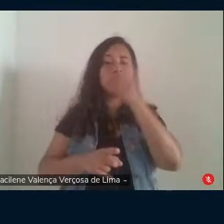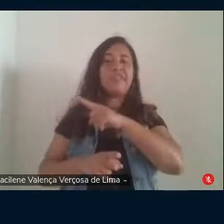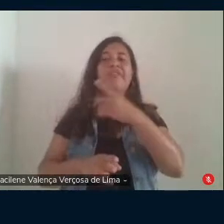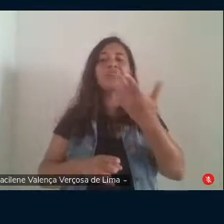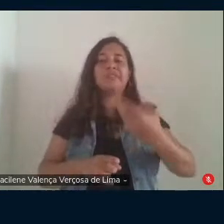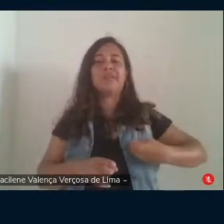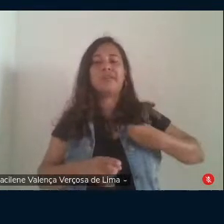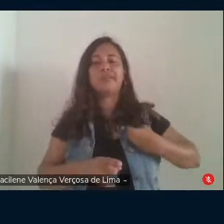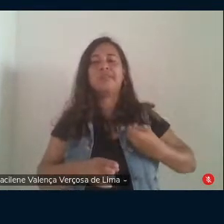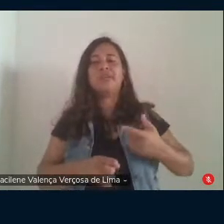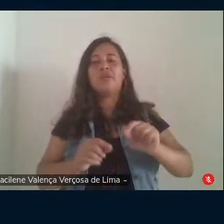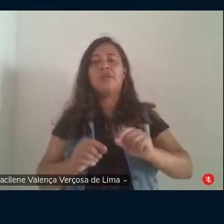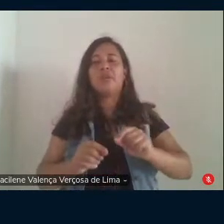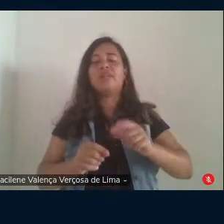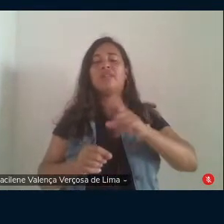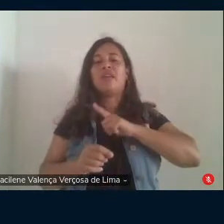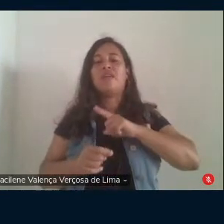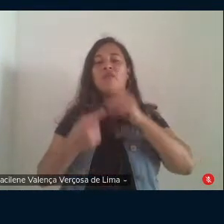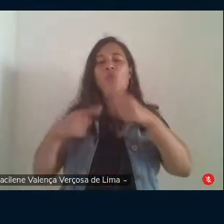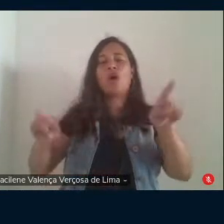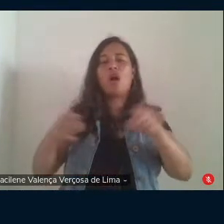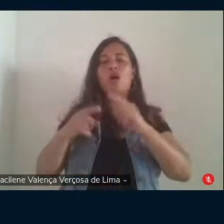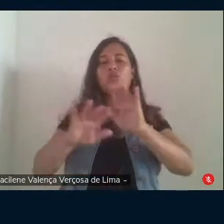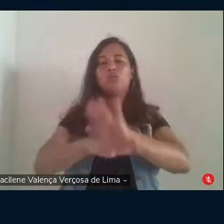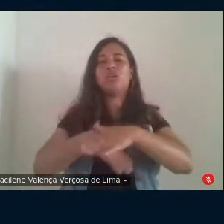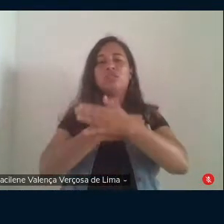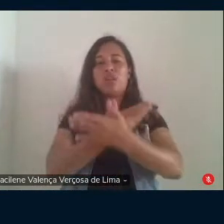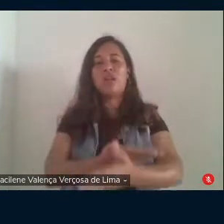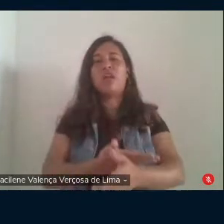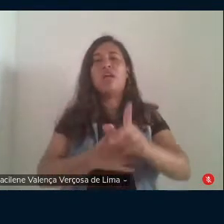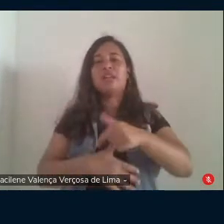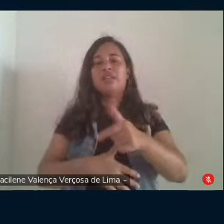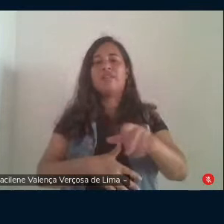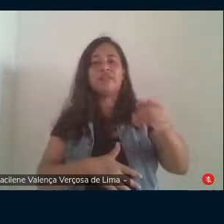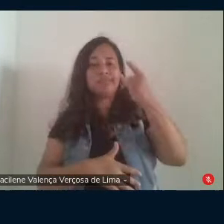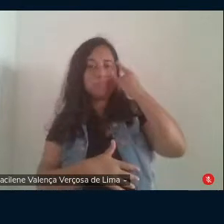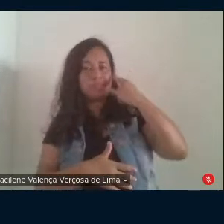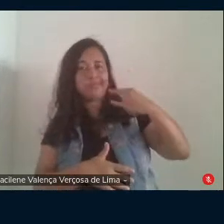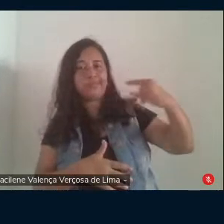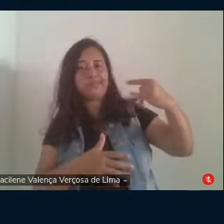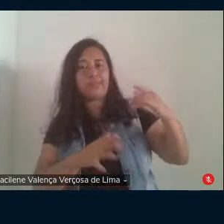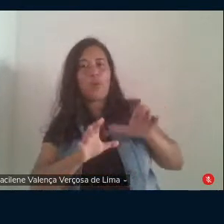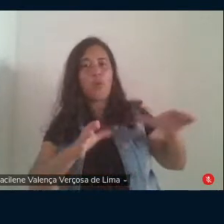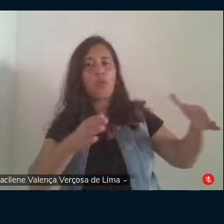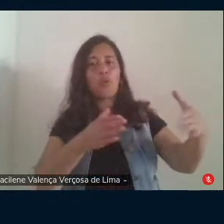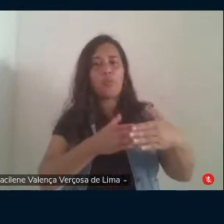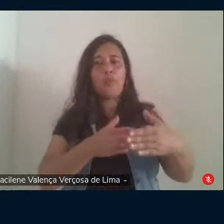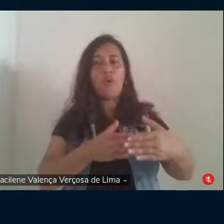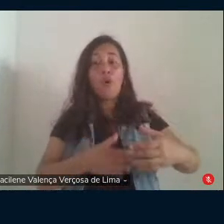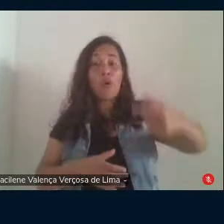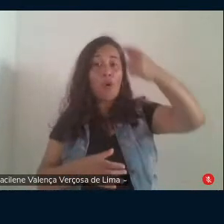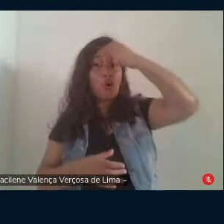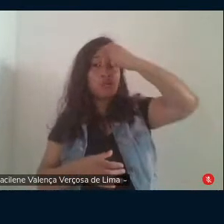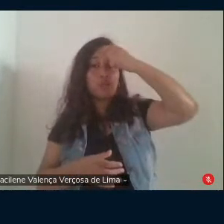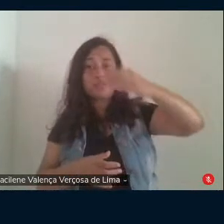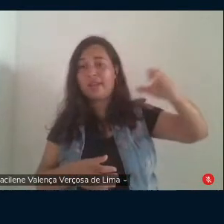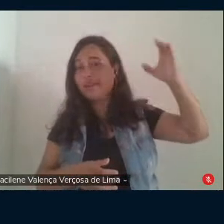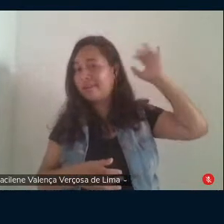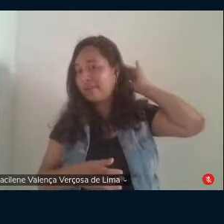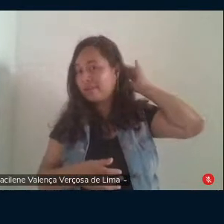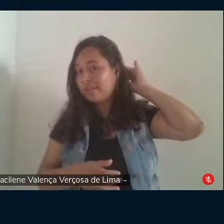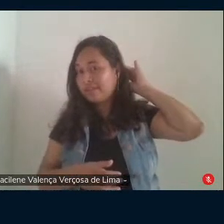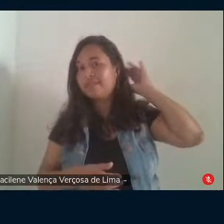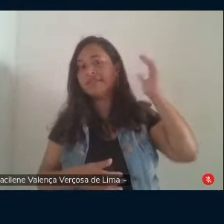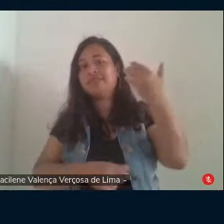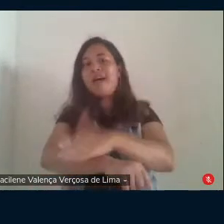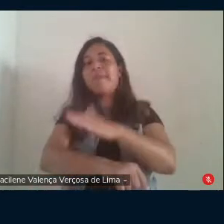aquele canto da sereia que acabou seduzindo toda uma massa consciente ou inconscientemente em defesa das classes sociais que